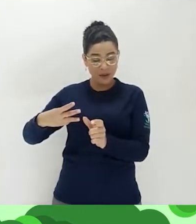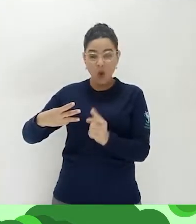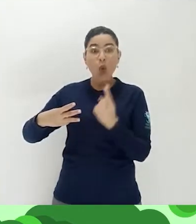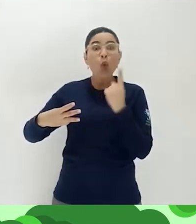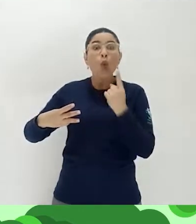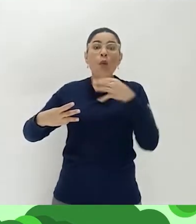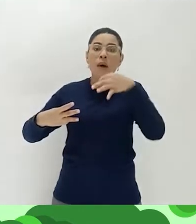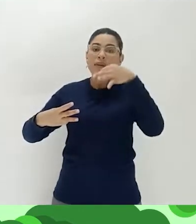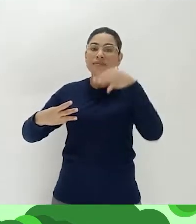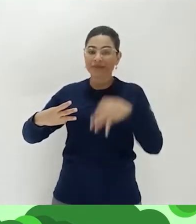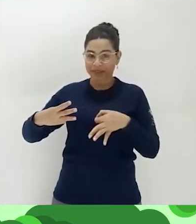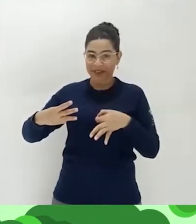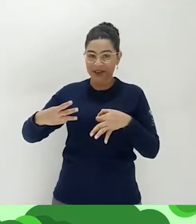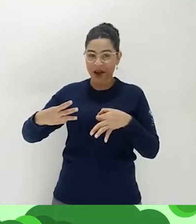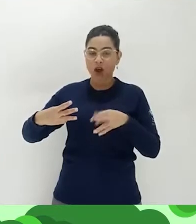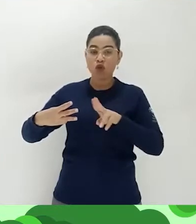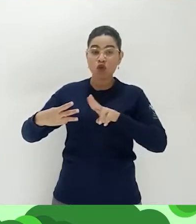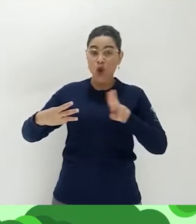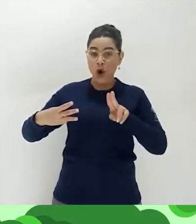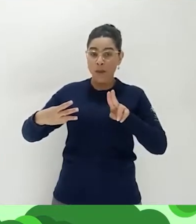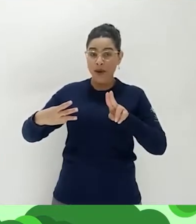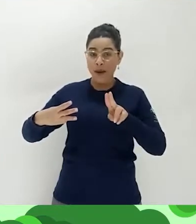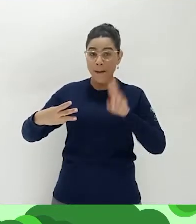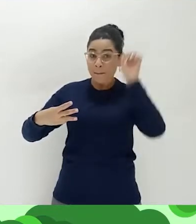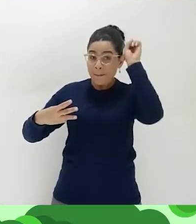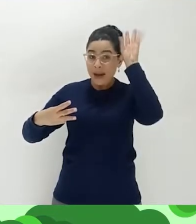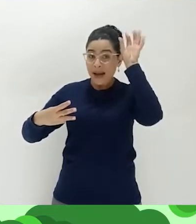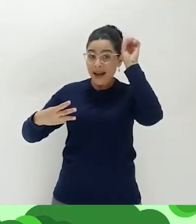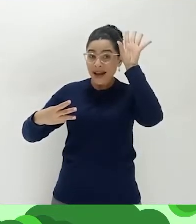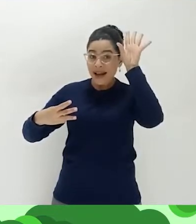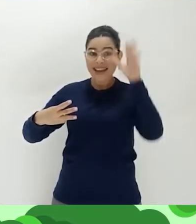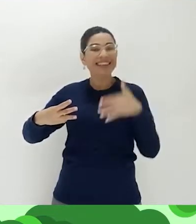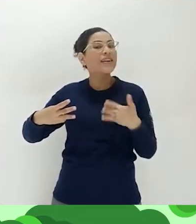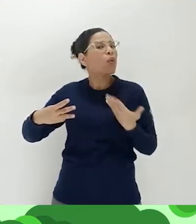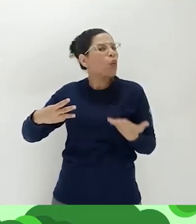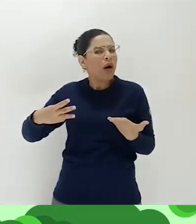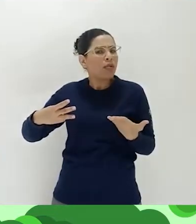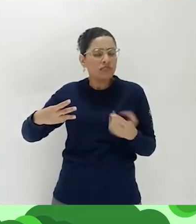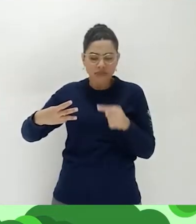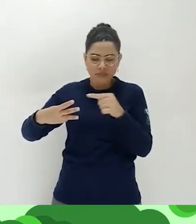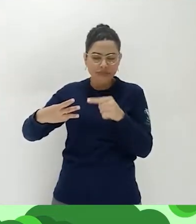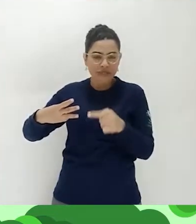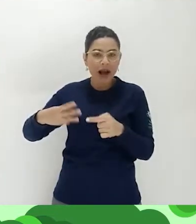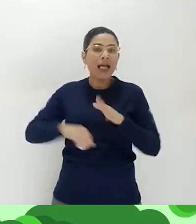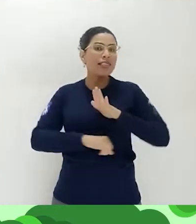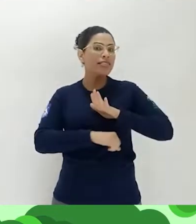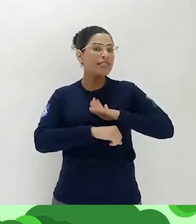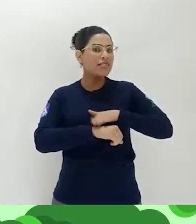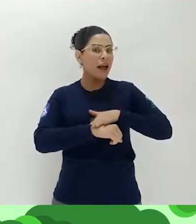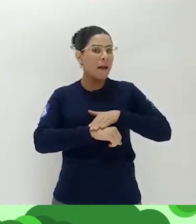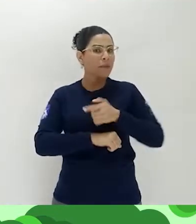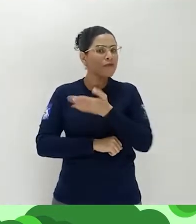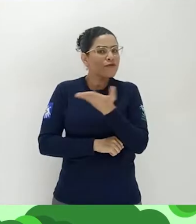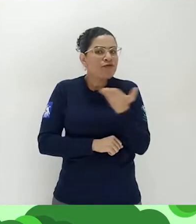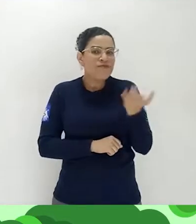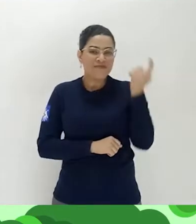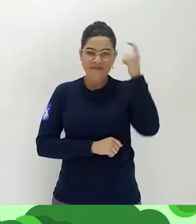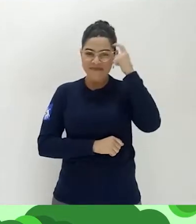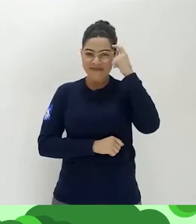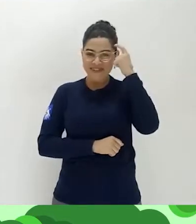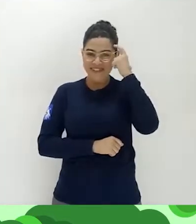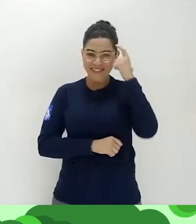uma delas tá escrito baleia, né? Uma delas é baleia. Qual dessas opções será que é? Vou deixar um tempinho aí pra gente pensar.